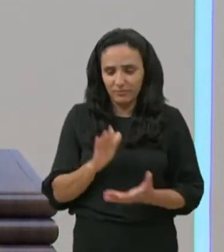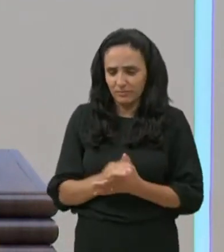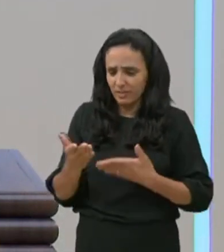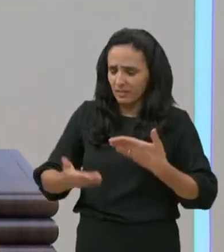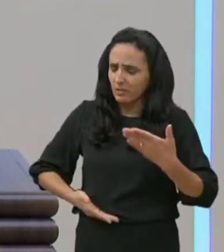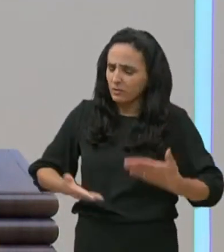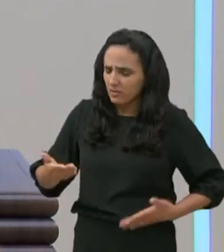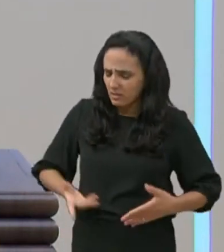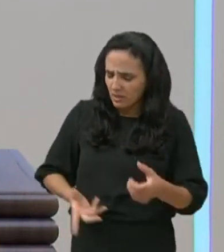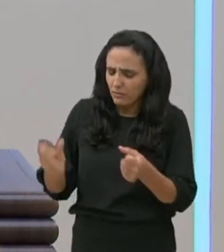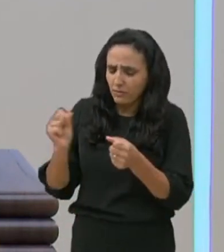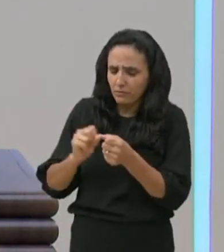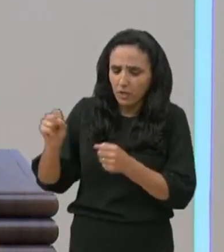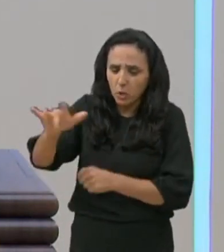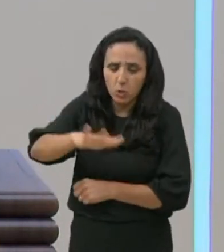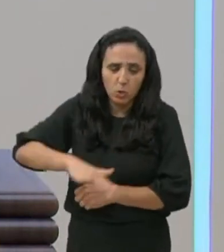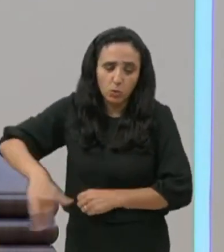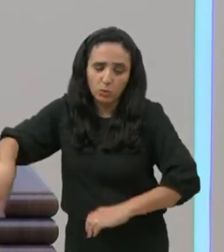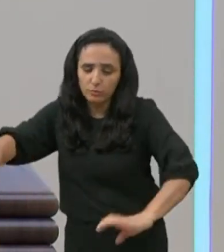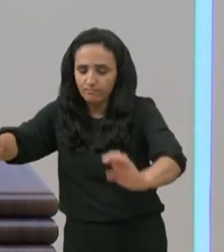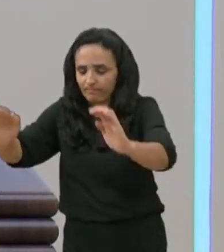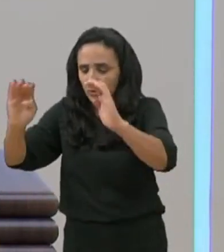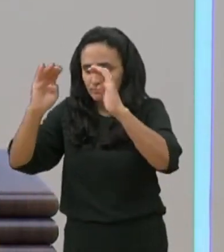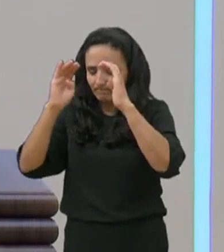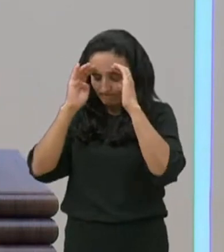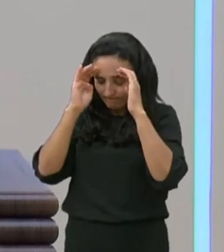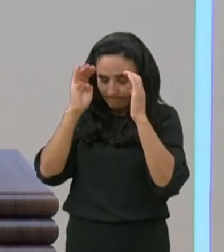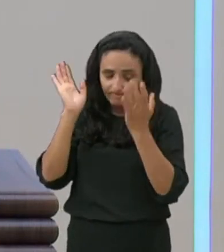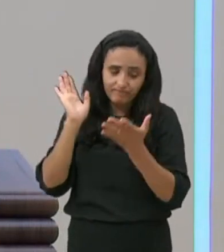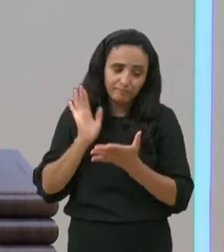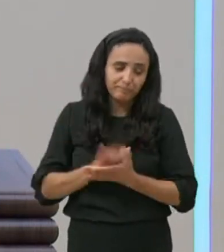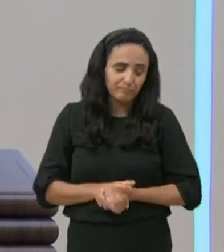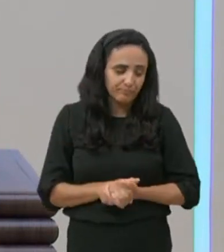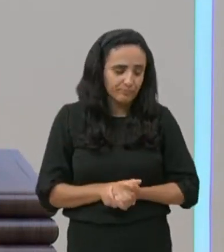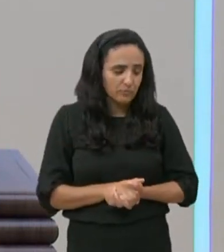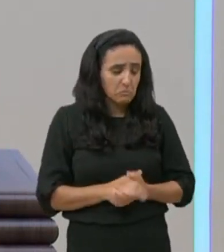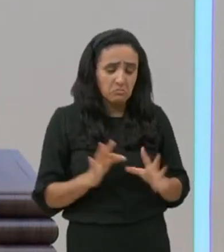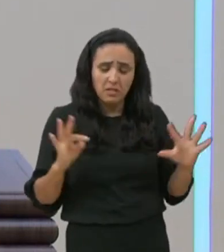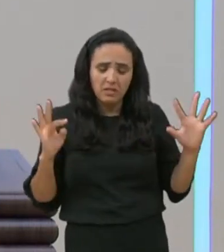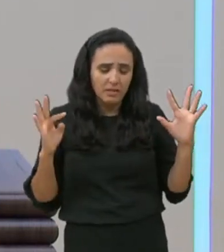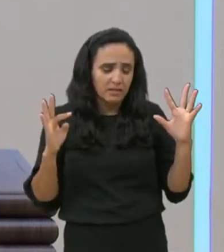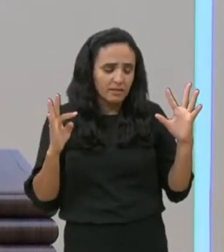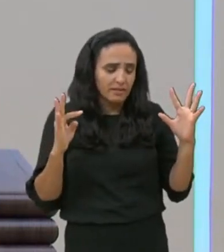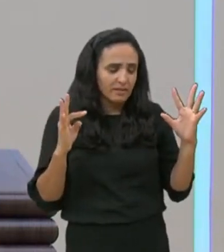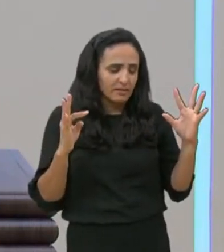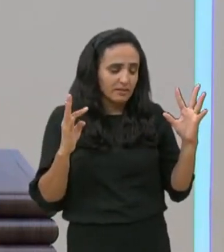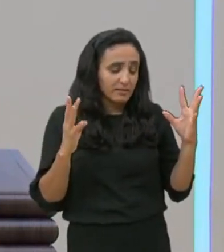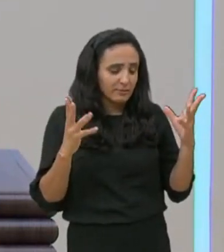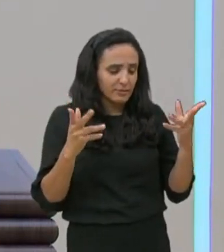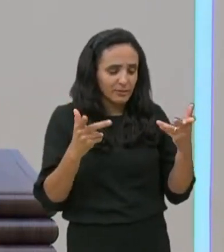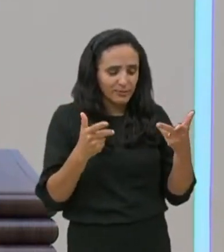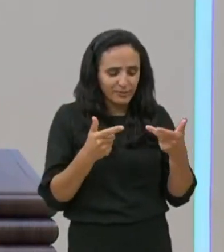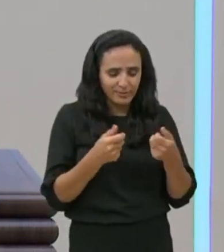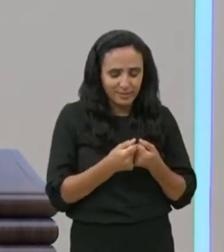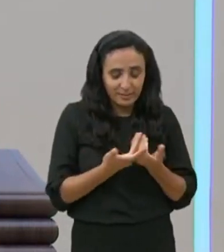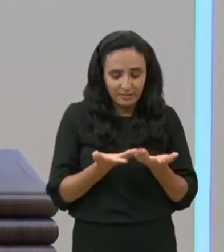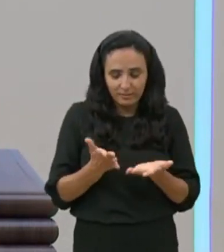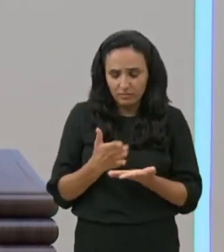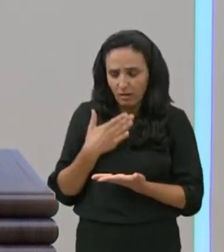criado, faz isto, e ele faz. Maravilhou-se Jesus ouvindo isso